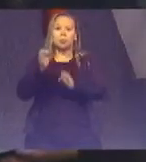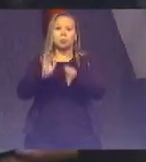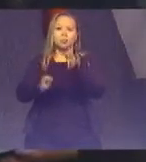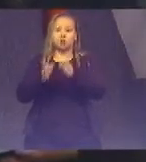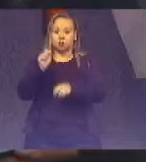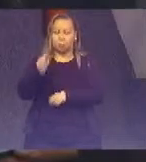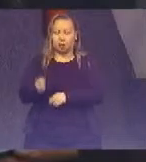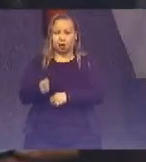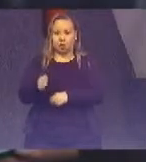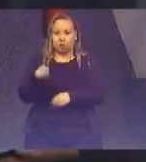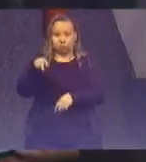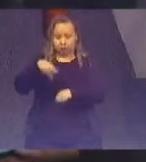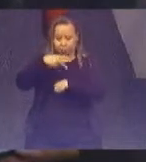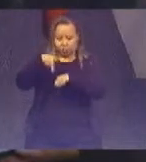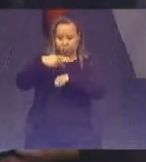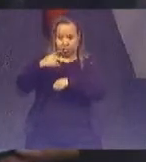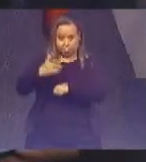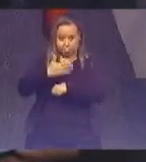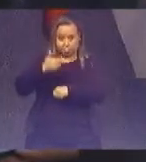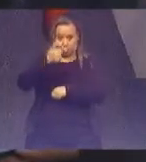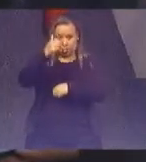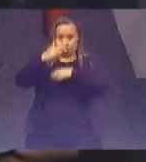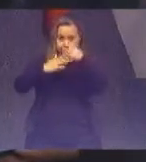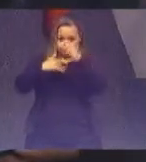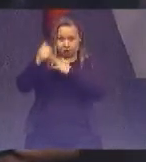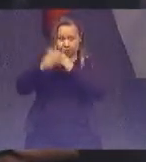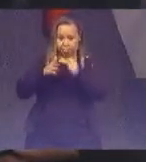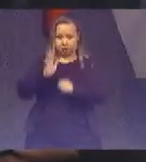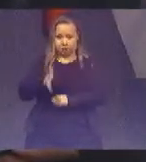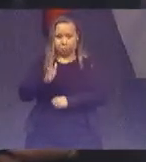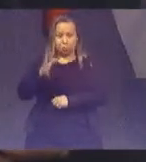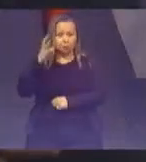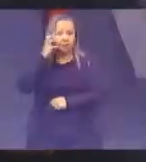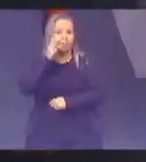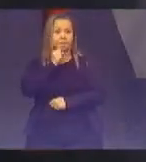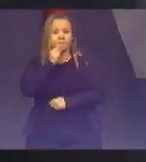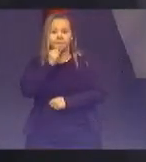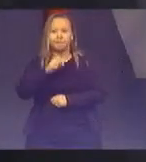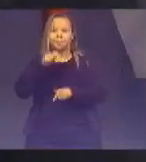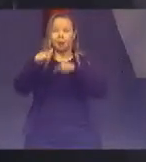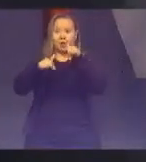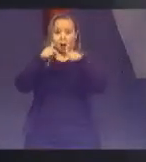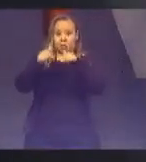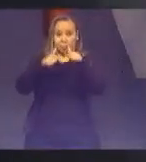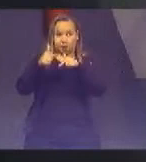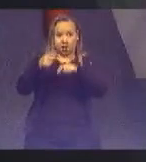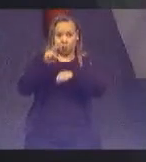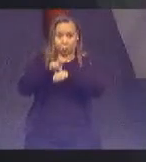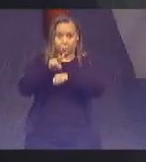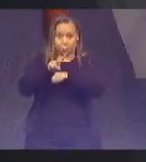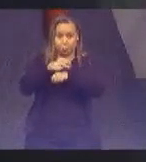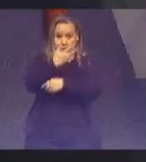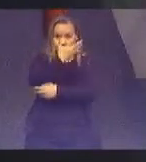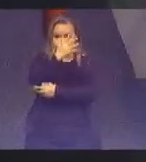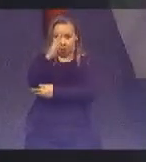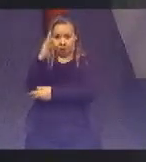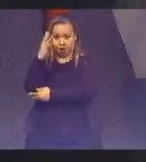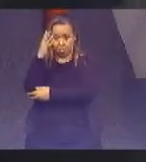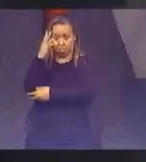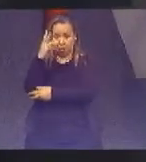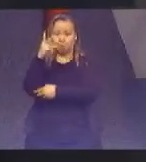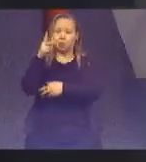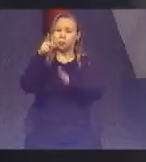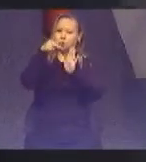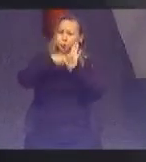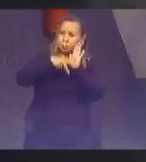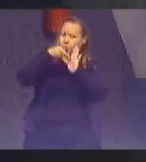a melhoria contínua das práticas já adotadas. ao trabalharmos pela proteção do meio ambiente por meio de projetos,